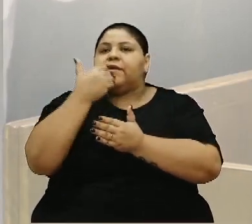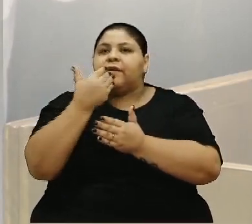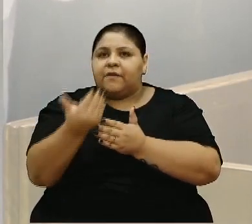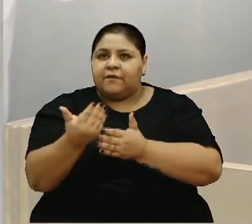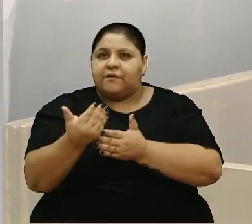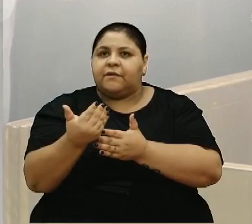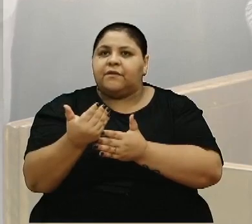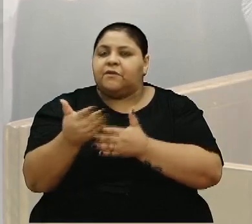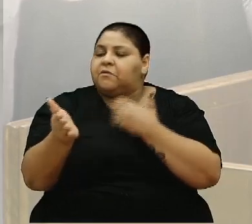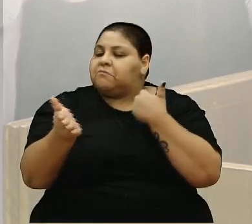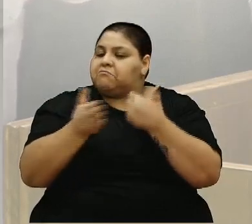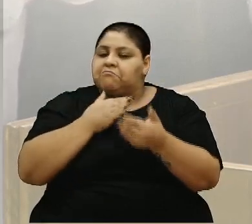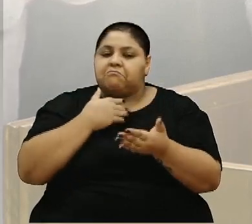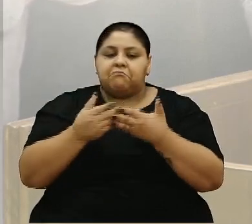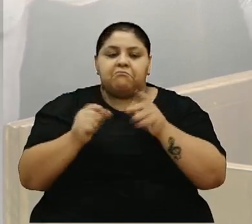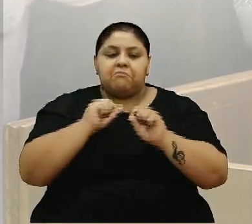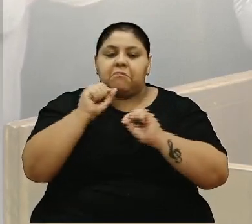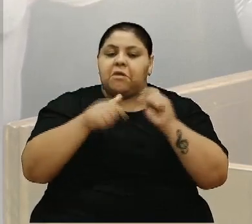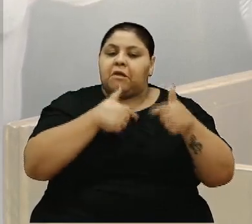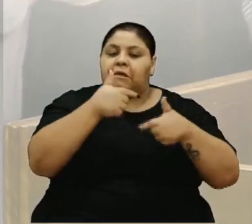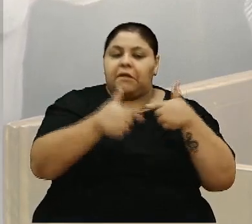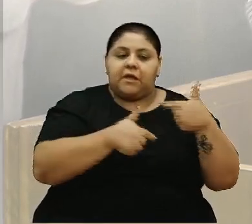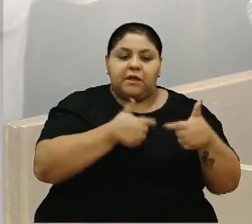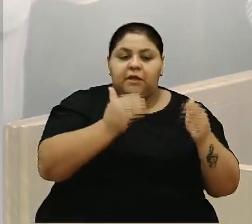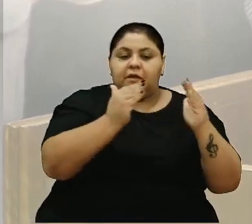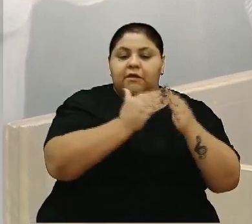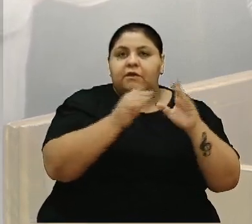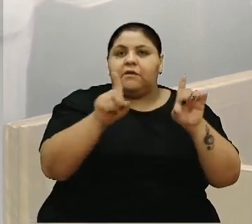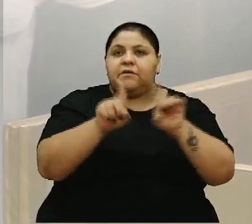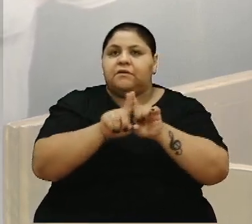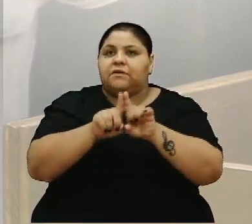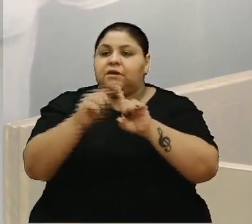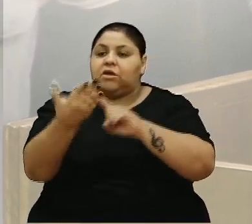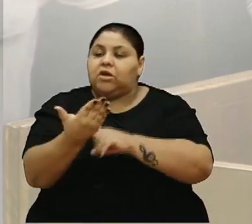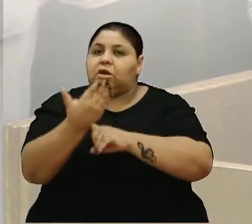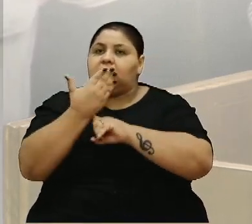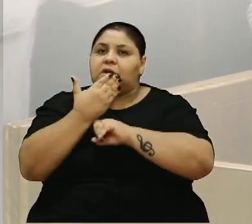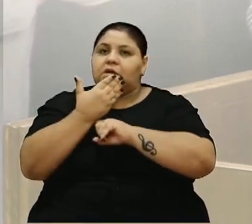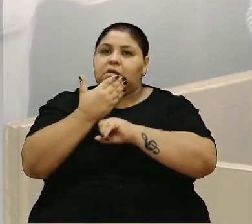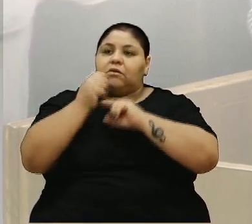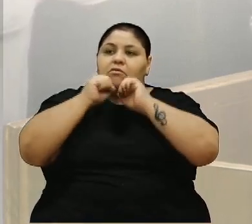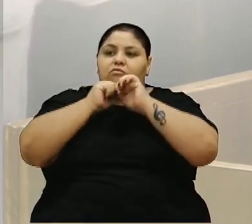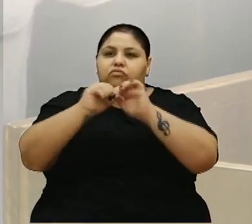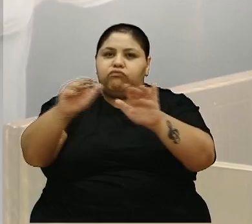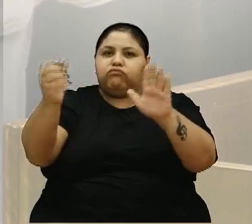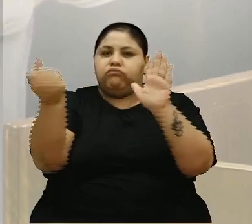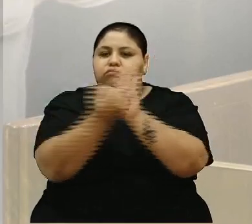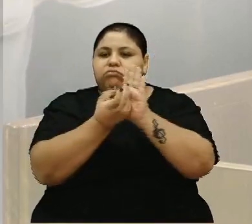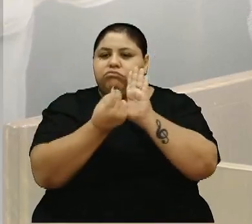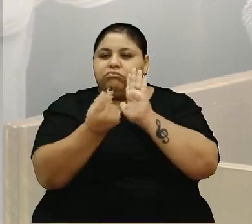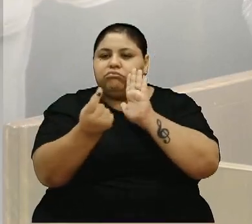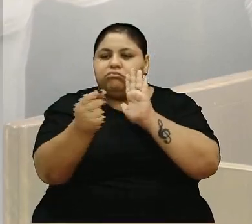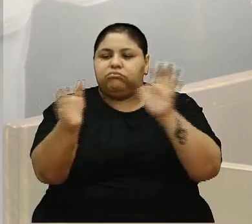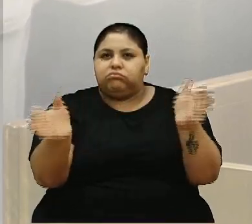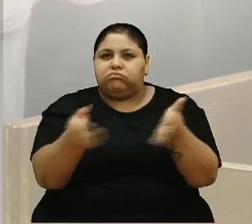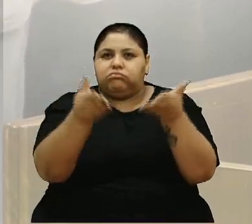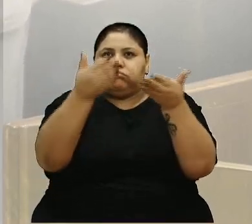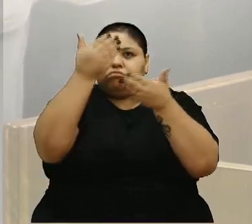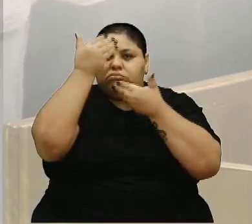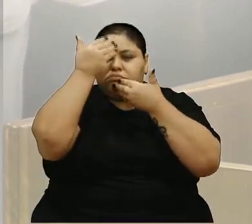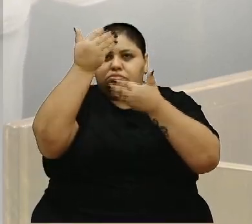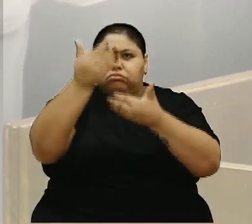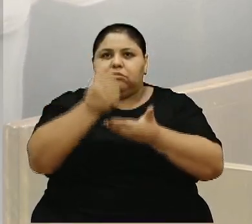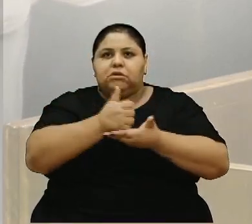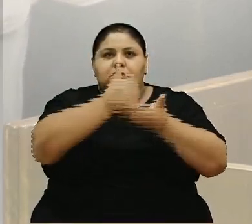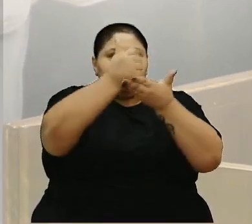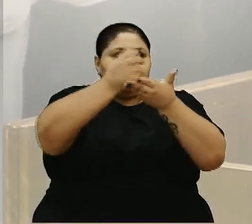que, independentemente de quem trabalhe nessa casa, também nos auxilie a perpetuar o legado da Festa da Uva. Muito obrigada por todo o apoio,